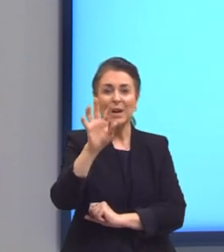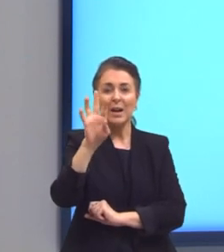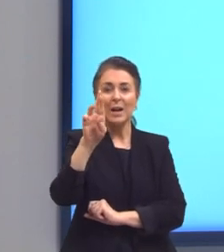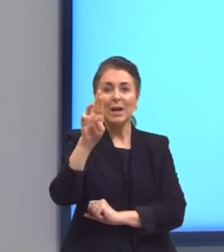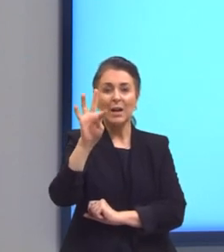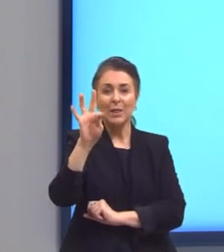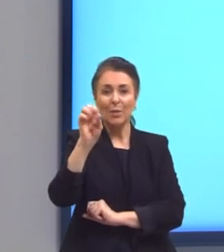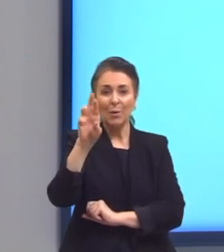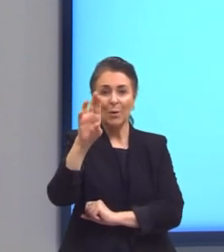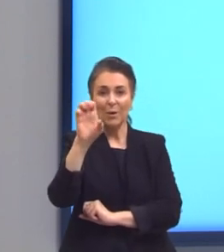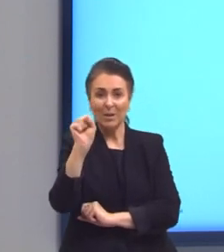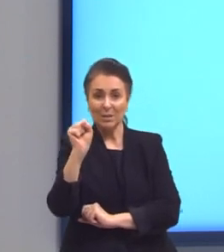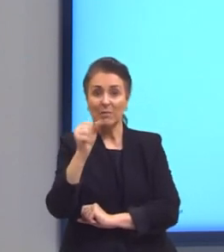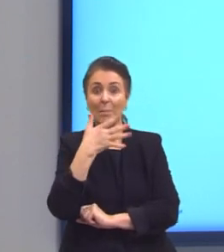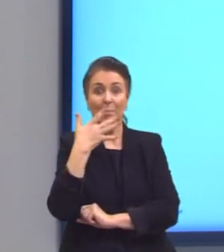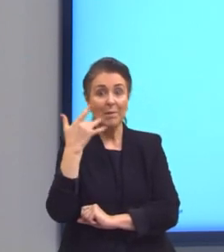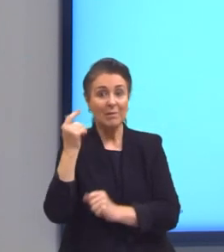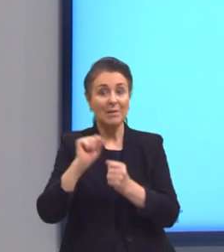o nosso cálculo.